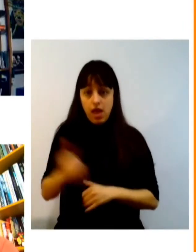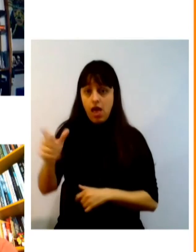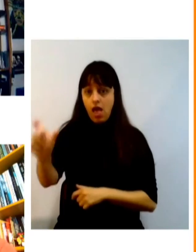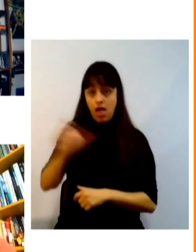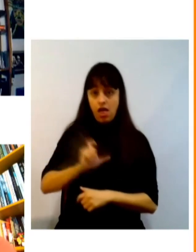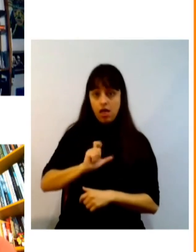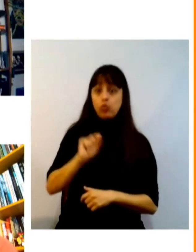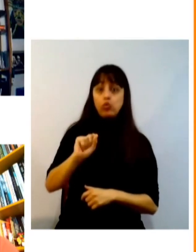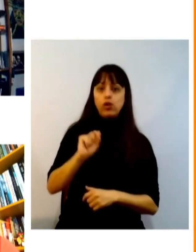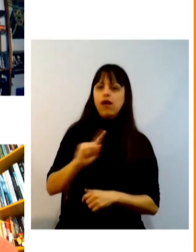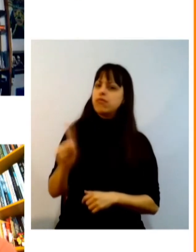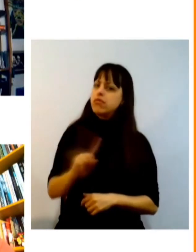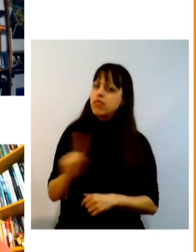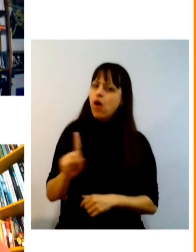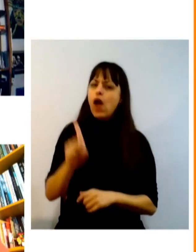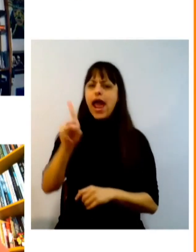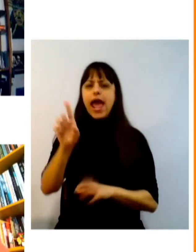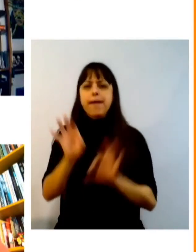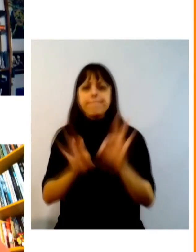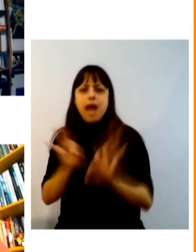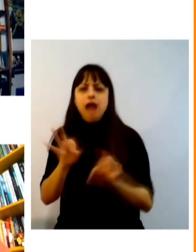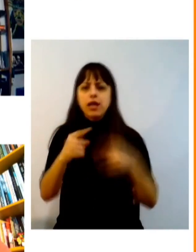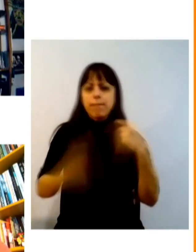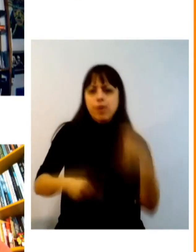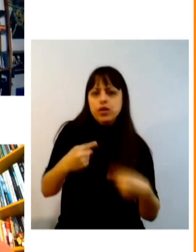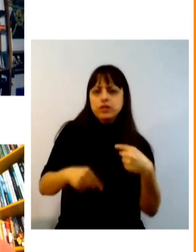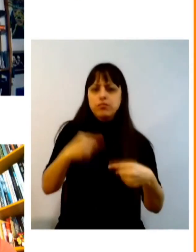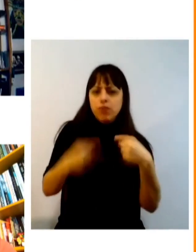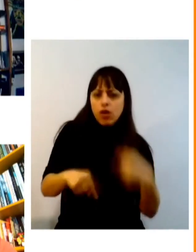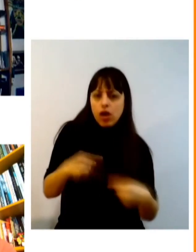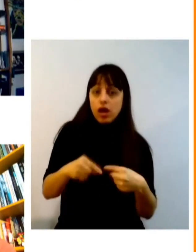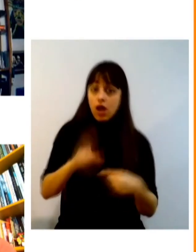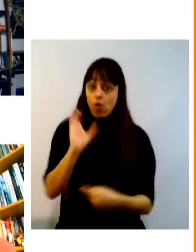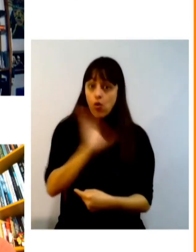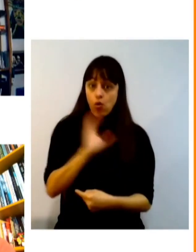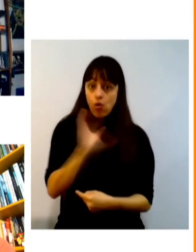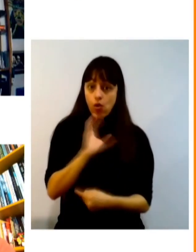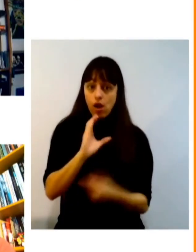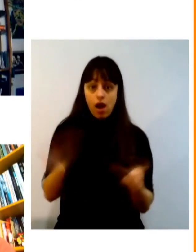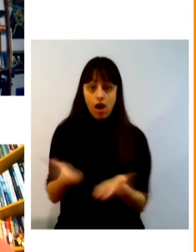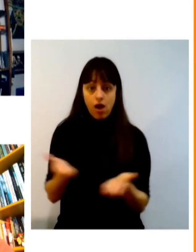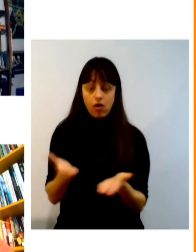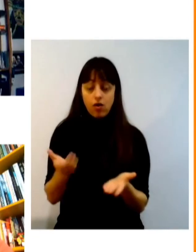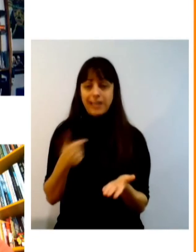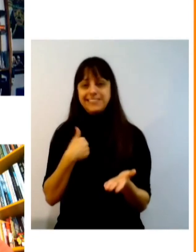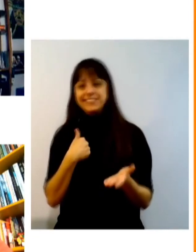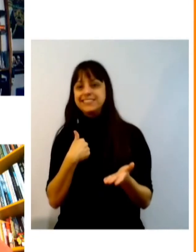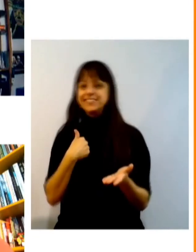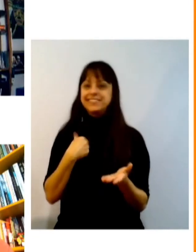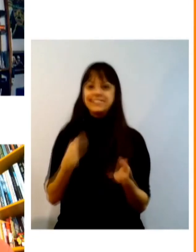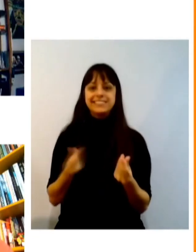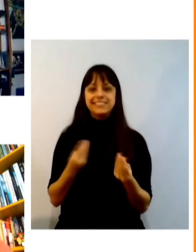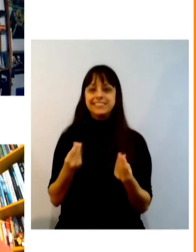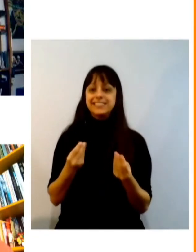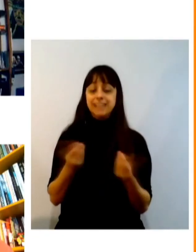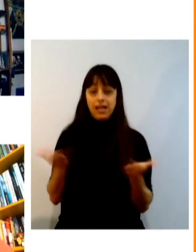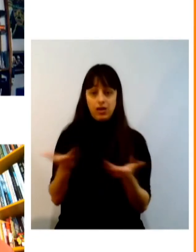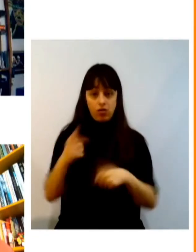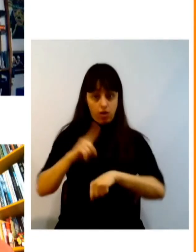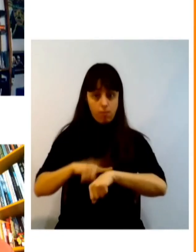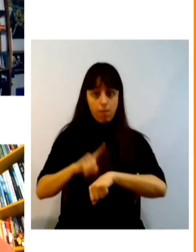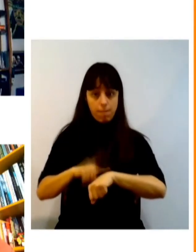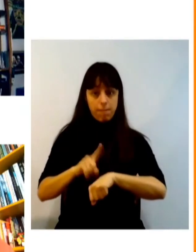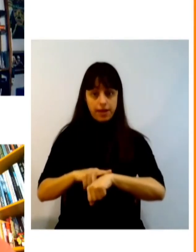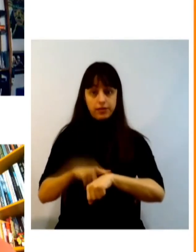nós temos um plano a política e eu falava qual que é o plano qual que é a política do momento de emergência ou no momento de emergência ou no momento de